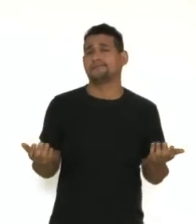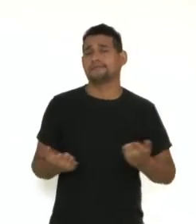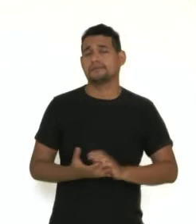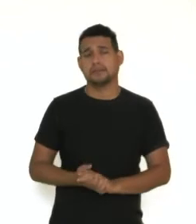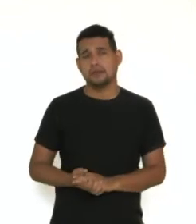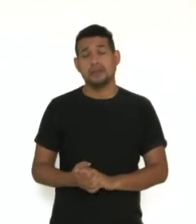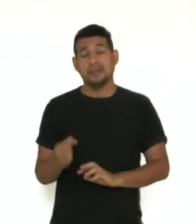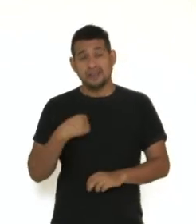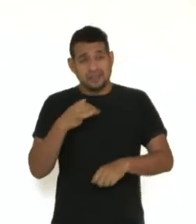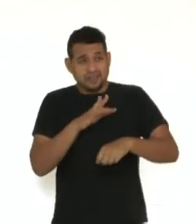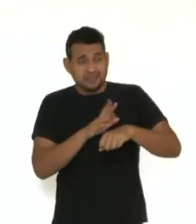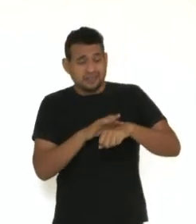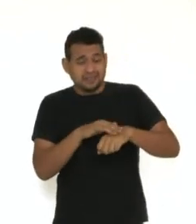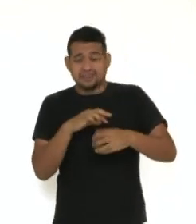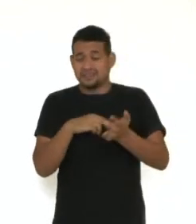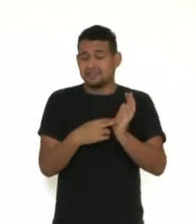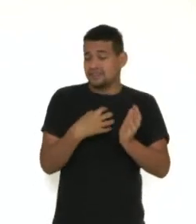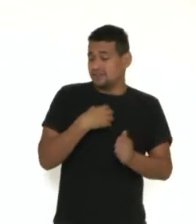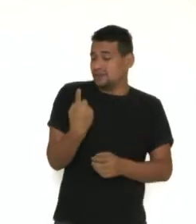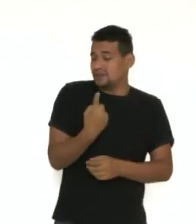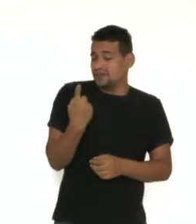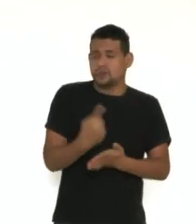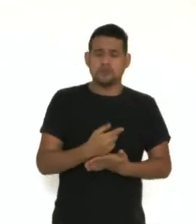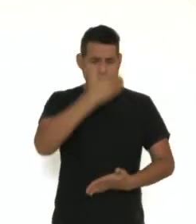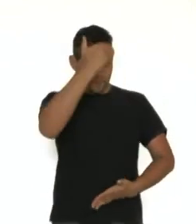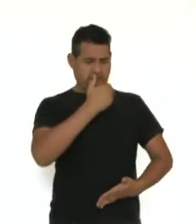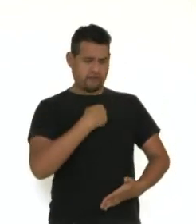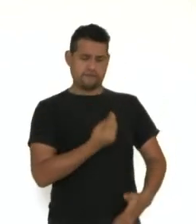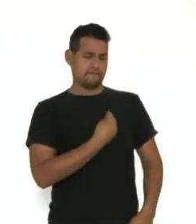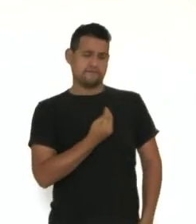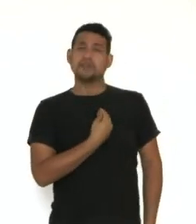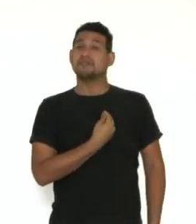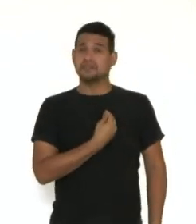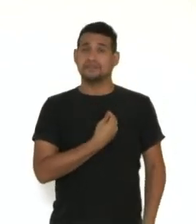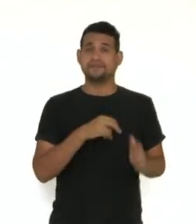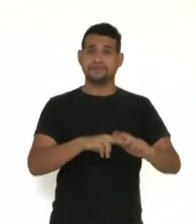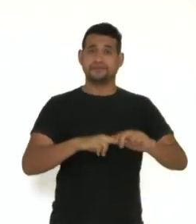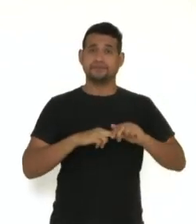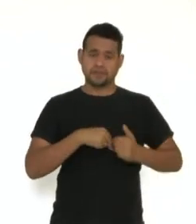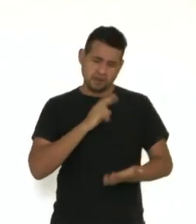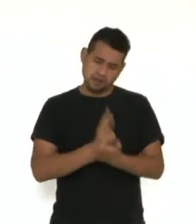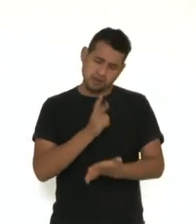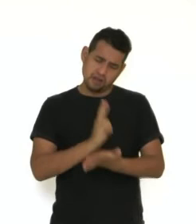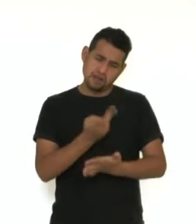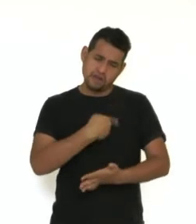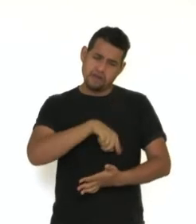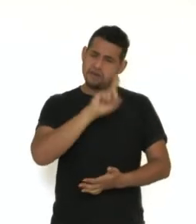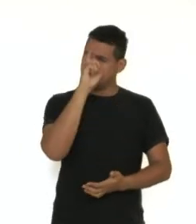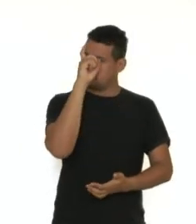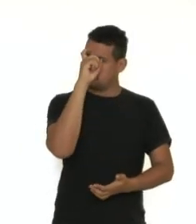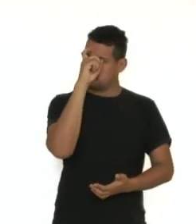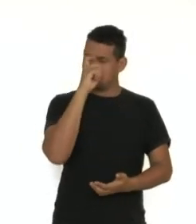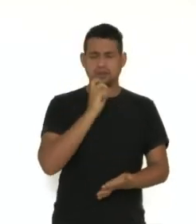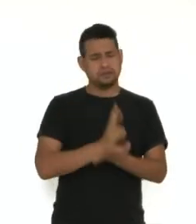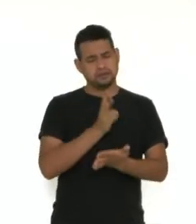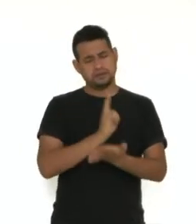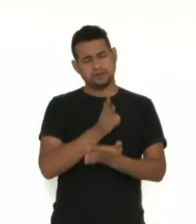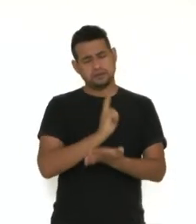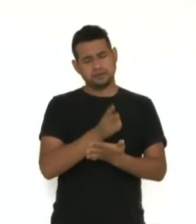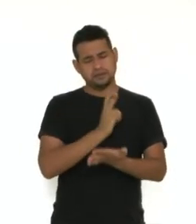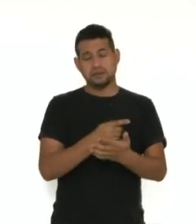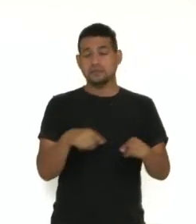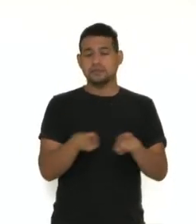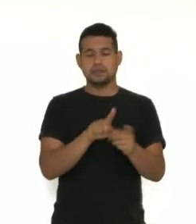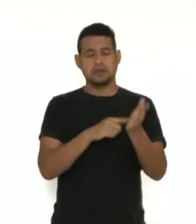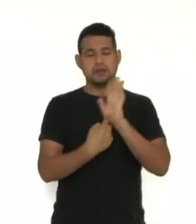Estar doente, minha única maneira é de provar que estou vivo. É por isso que frequento o hospital, vezes e vezes, a